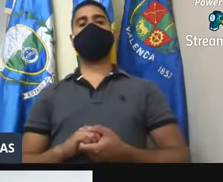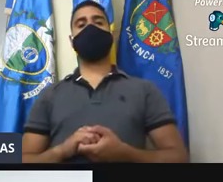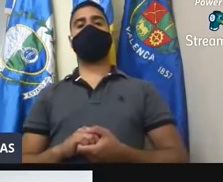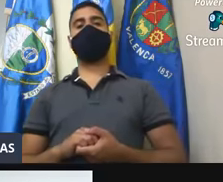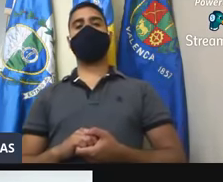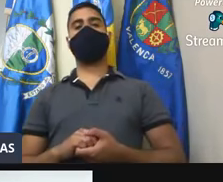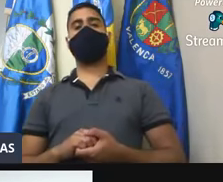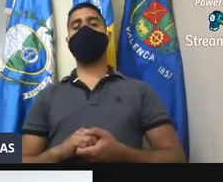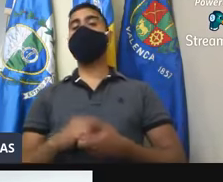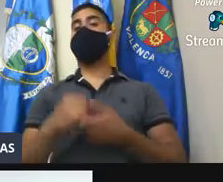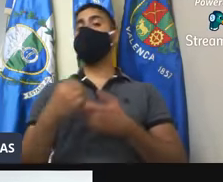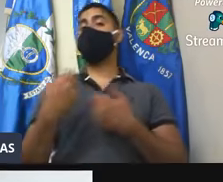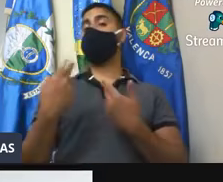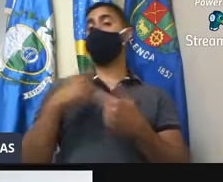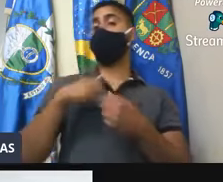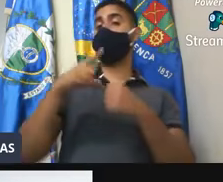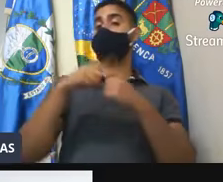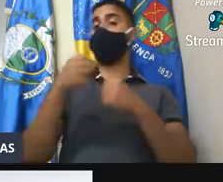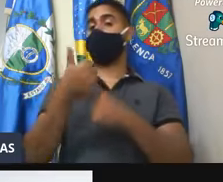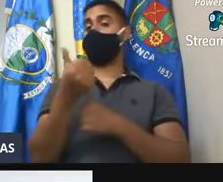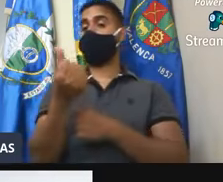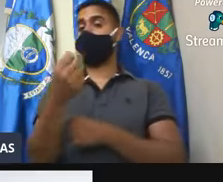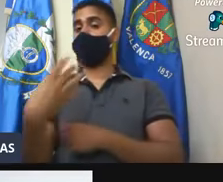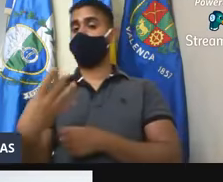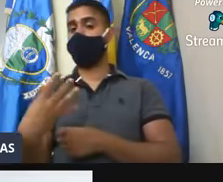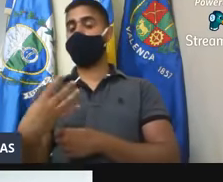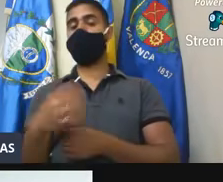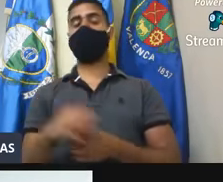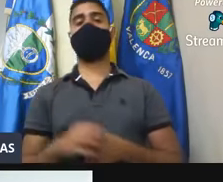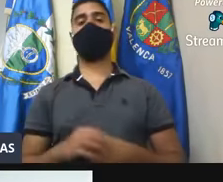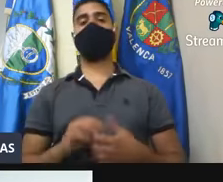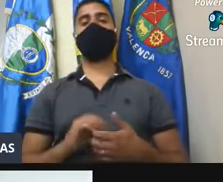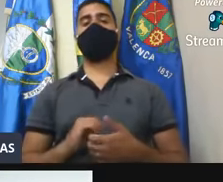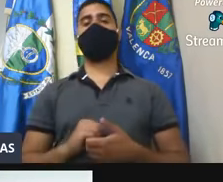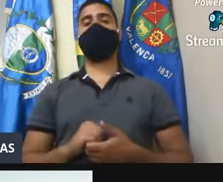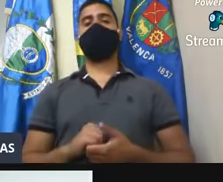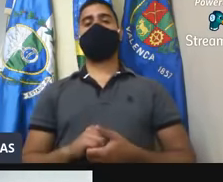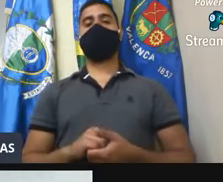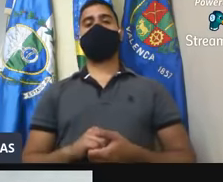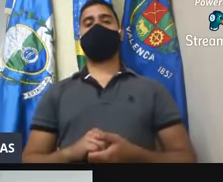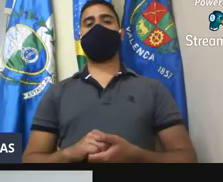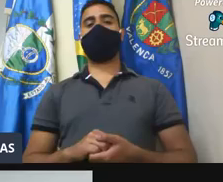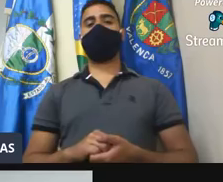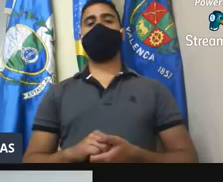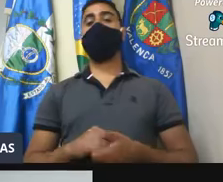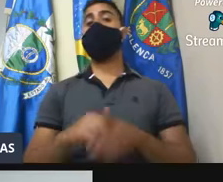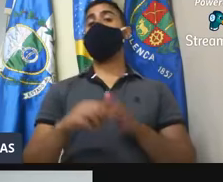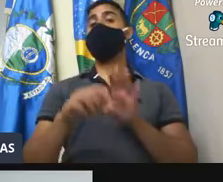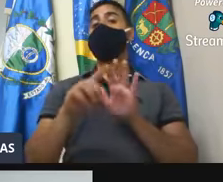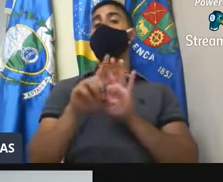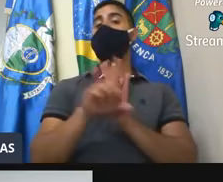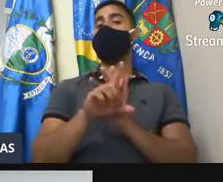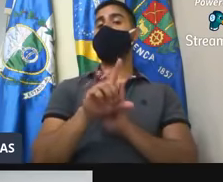conforme o artigo 164, inciso 1º, artigo 165, inciso 1º da lei